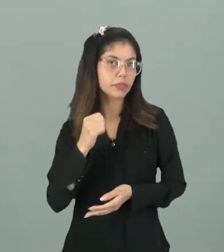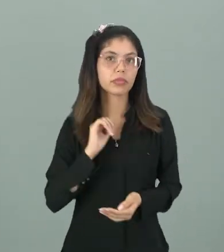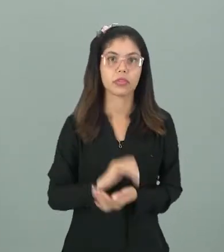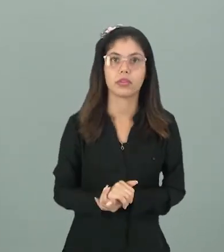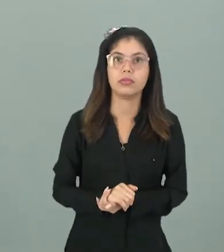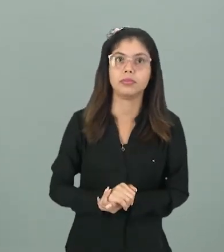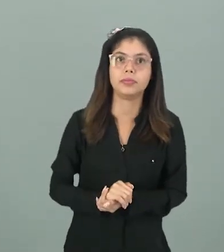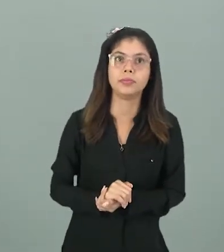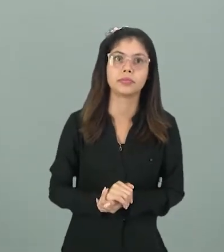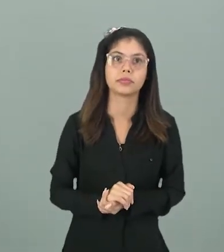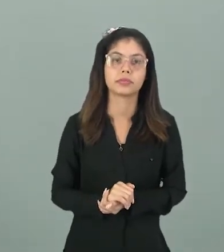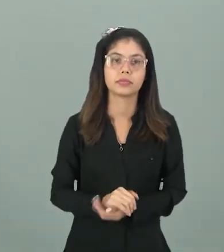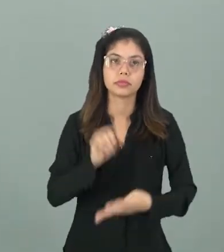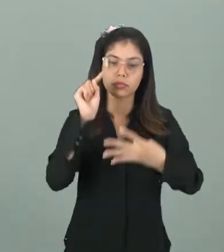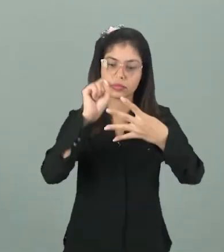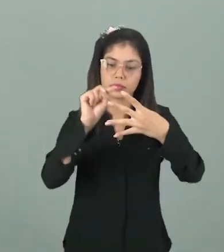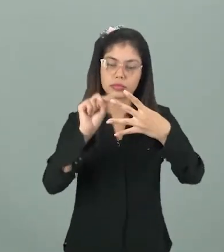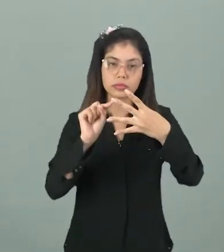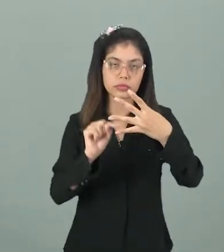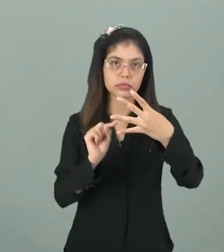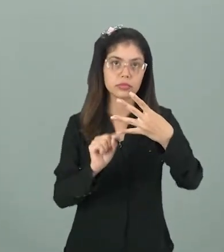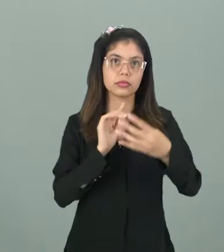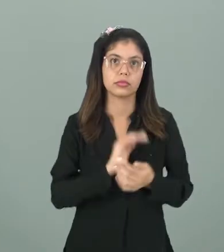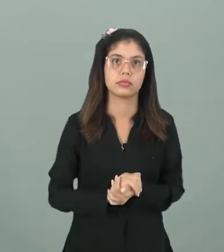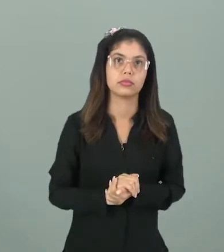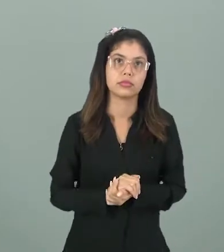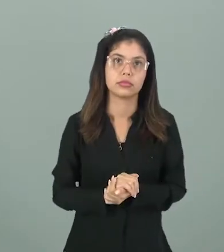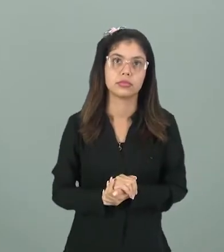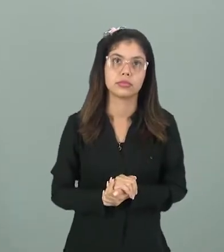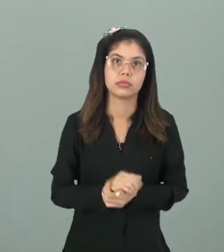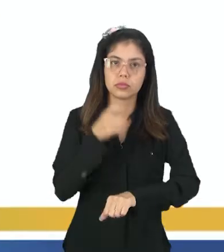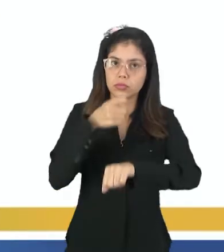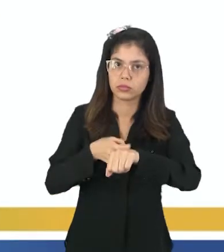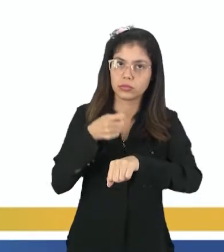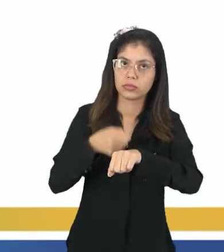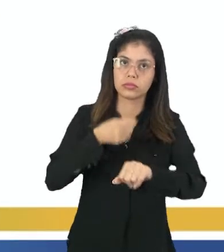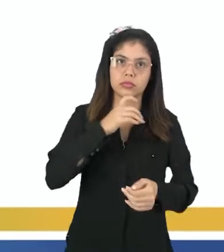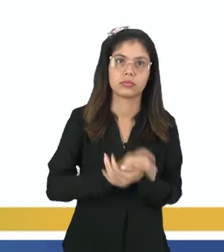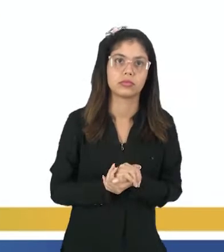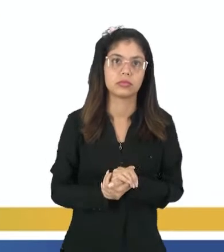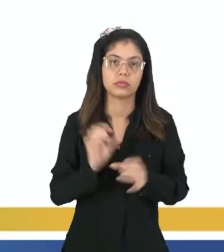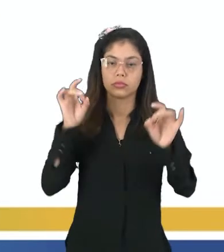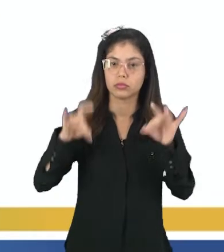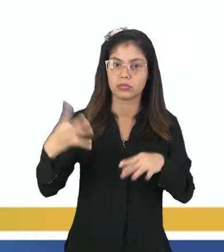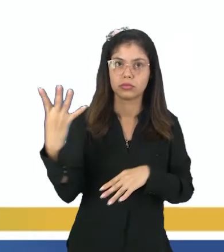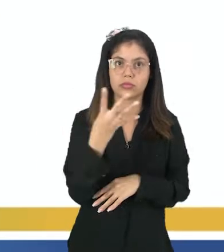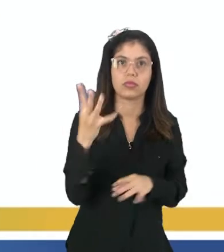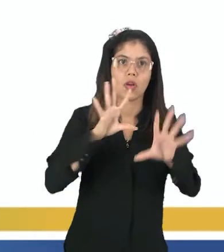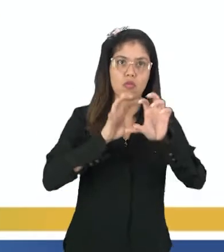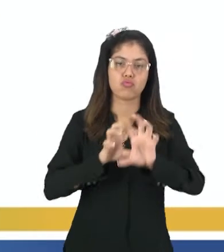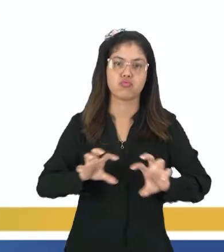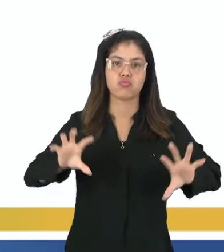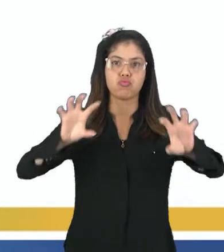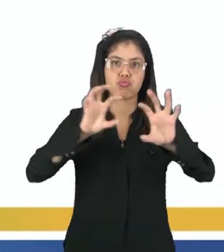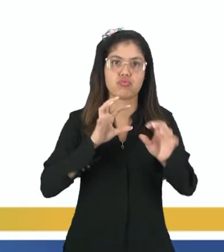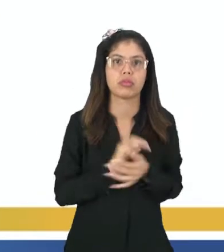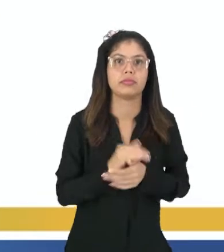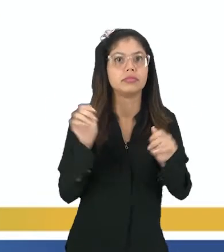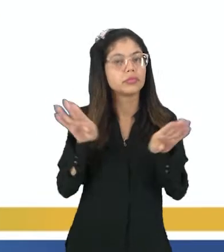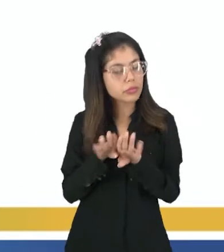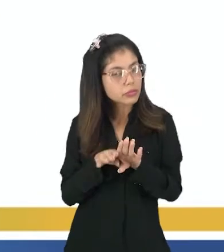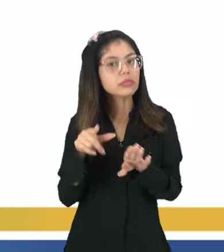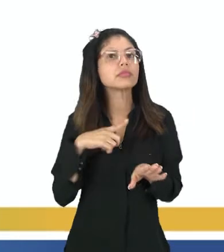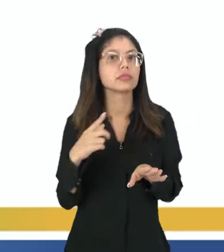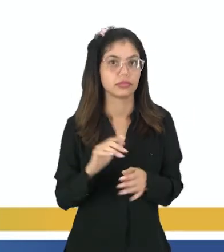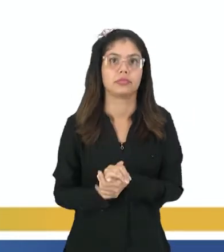nós podemos classificar os quatro primeiros em planetas rochosos e os quatro últimos em planetas gasosos. Mas também tem